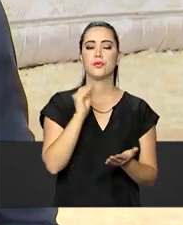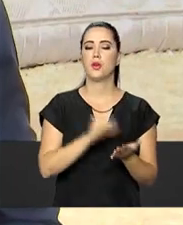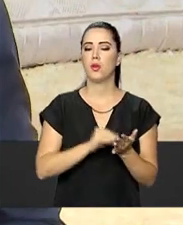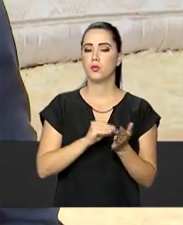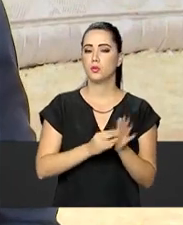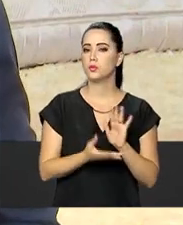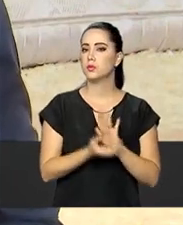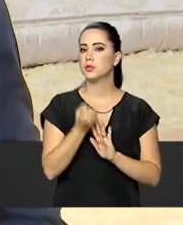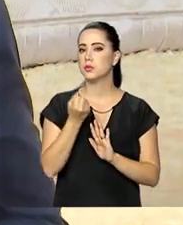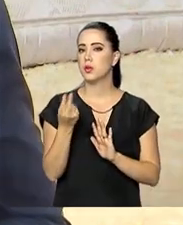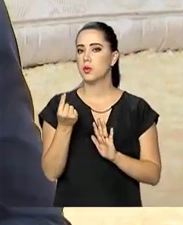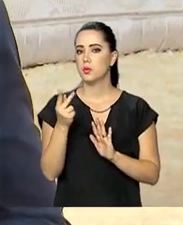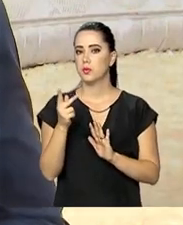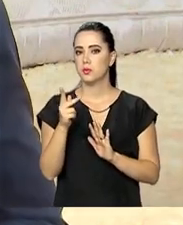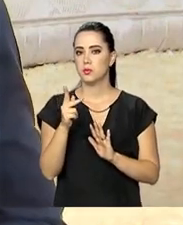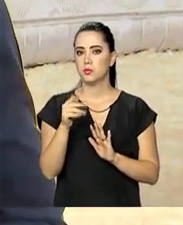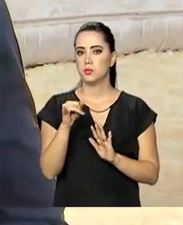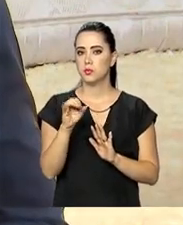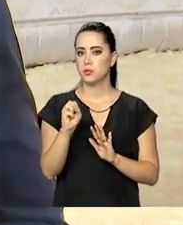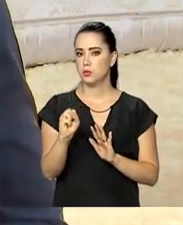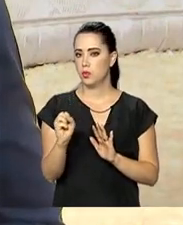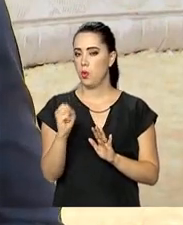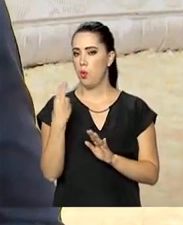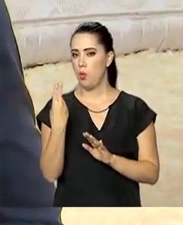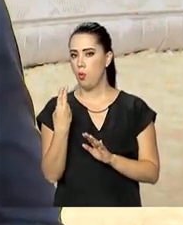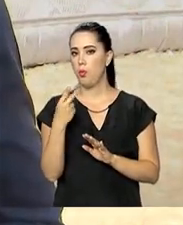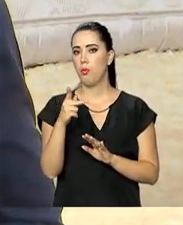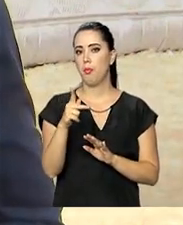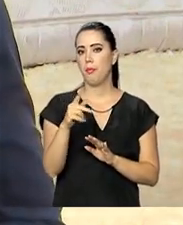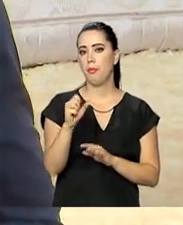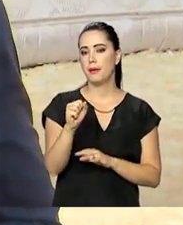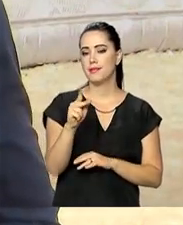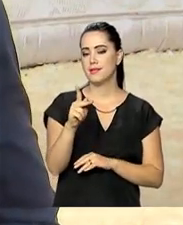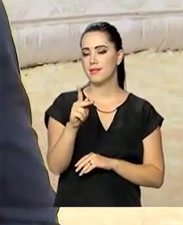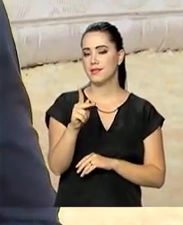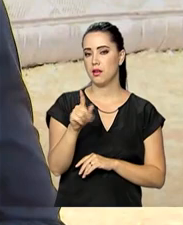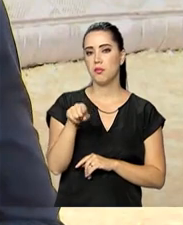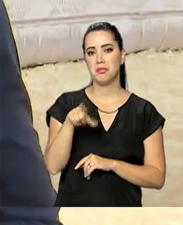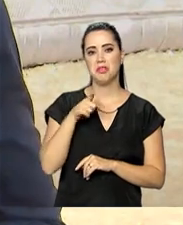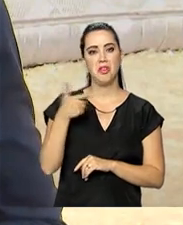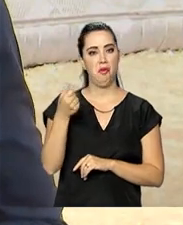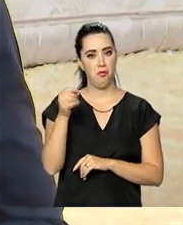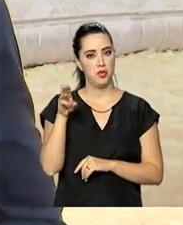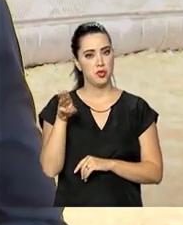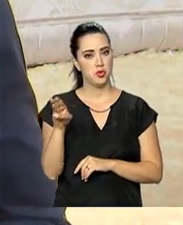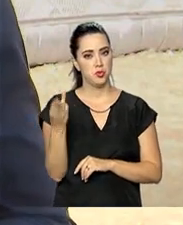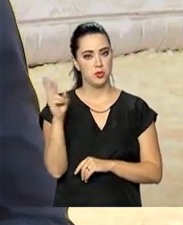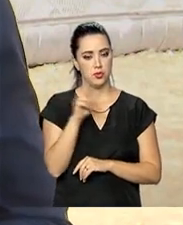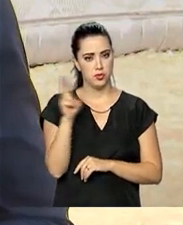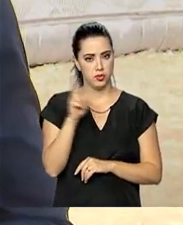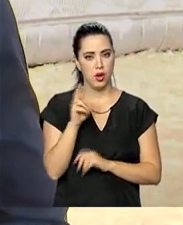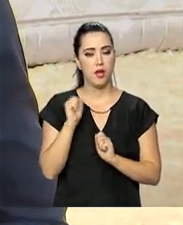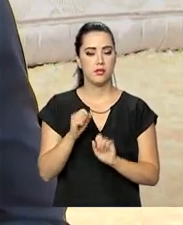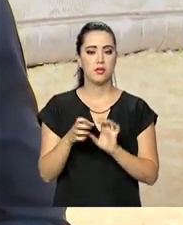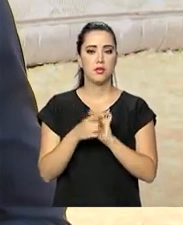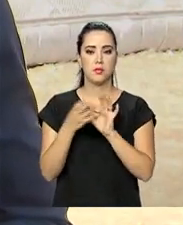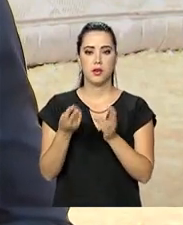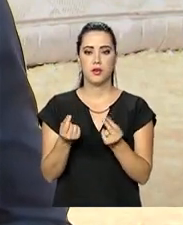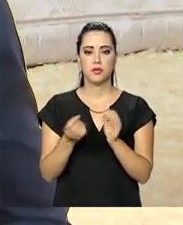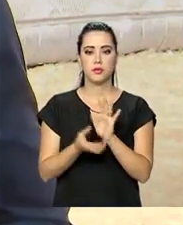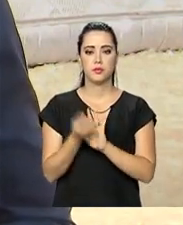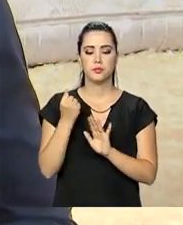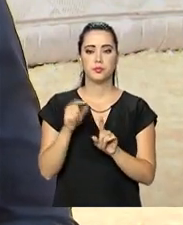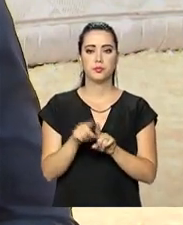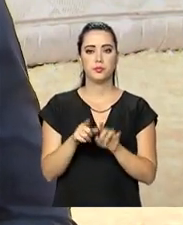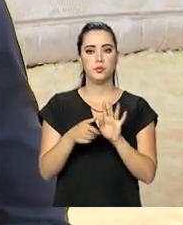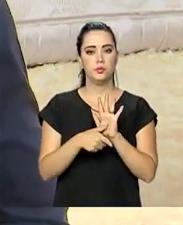sacaram o benefício. São mais de 20 bilhões de reais disponíveis para saque. Nas contas do governo, a liberação do recurso